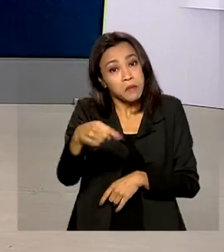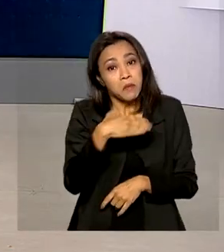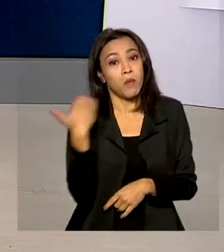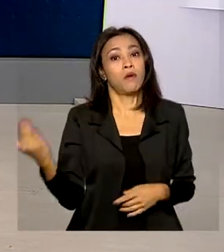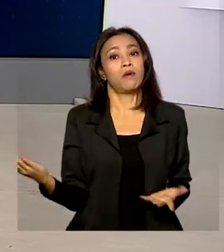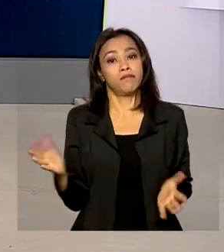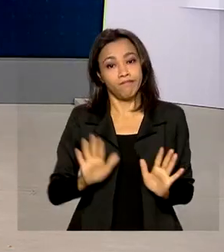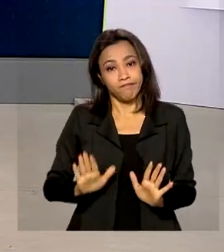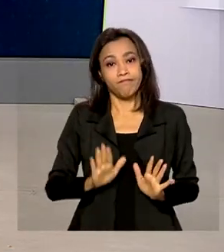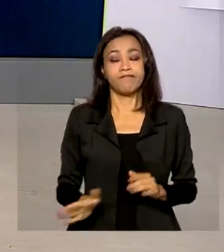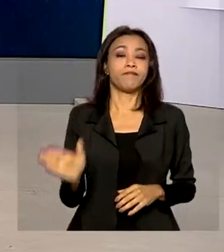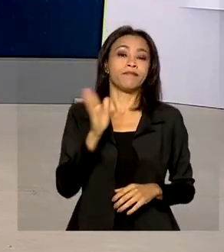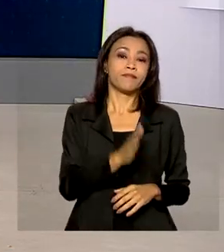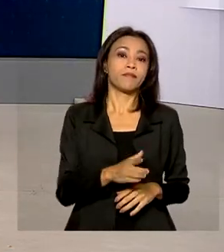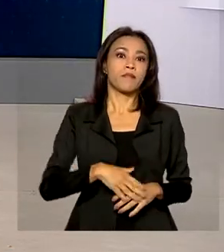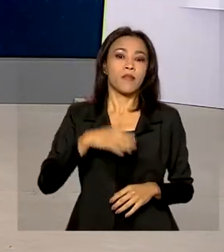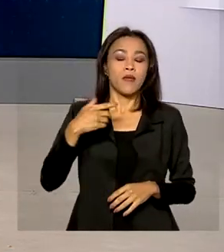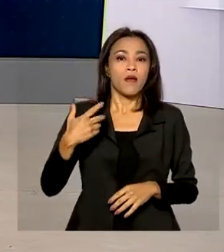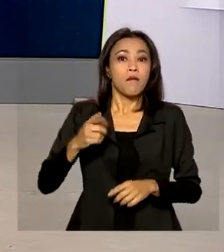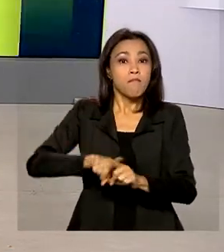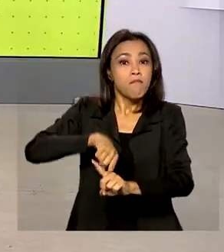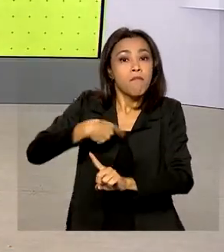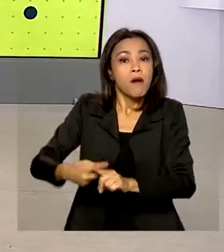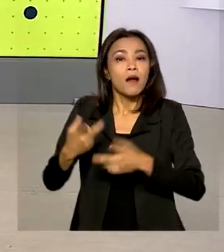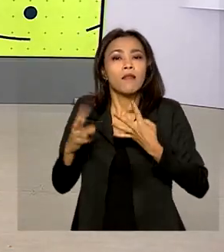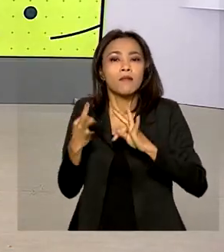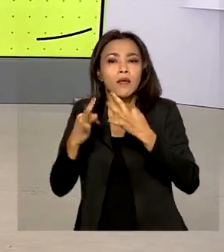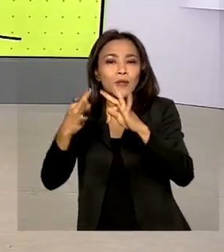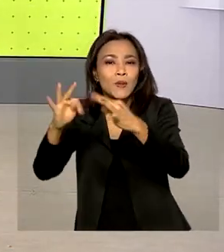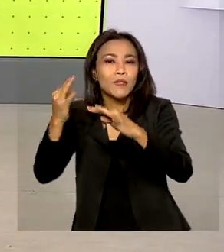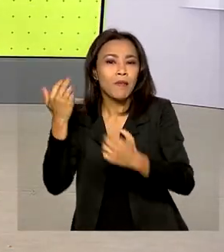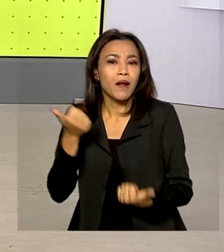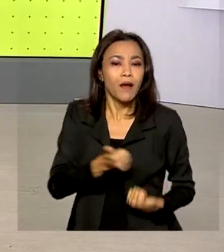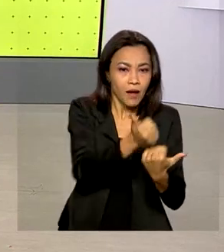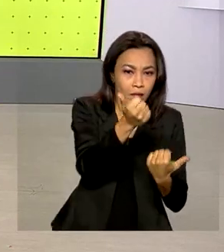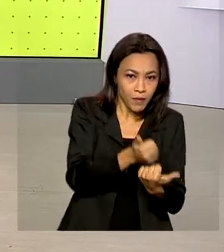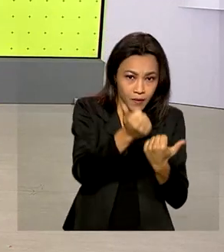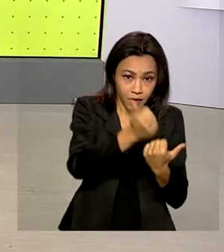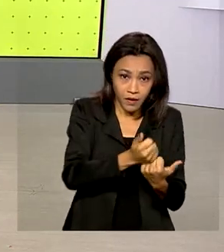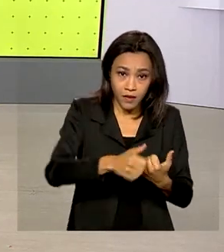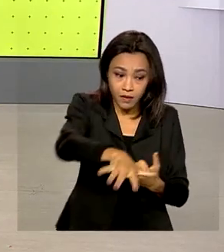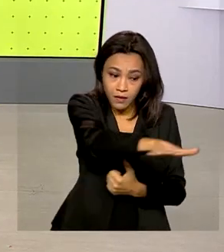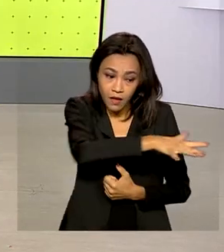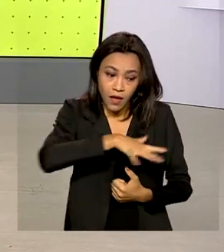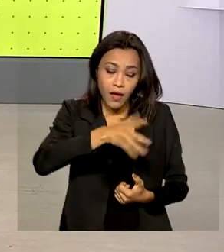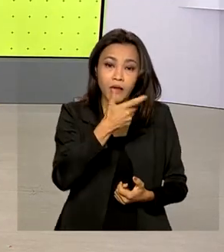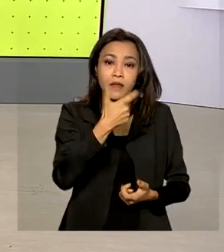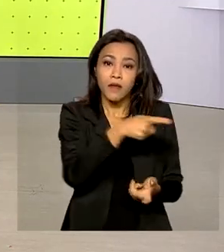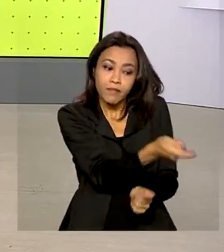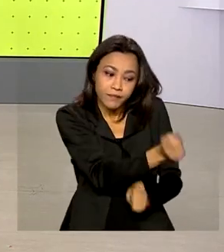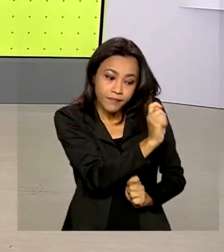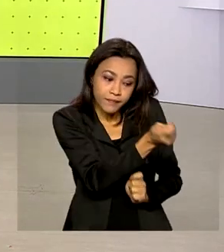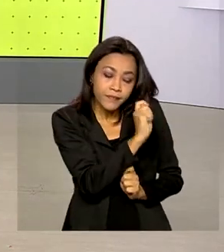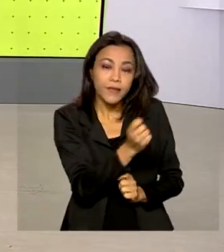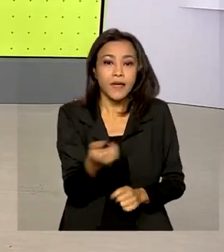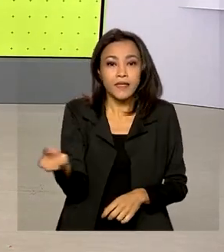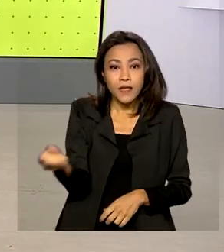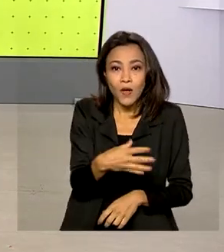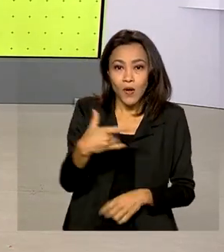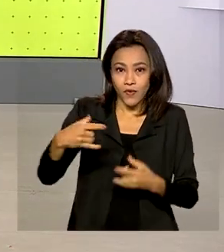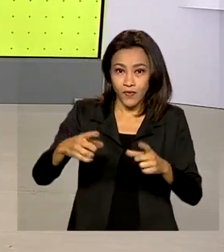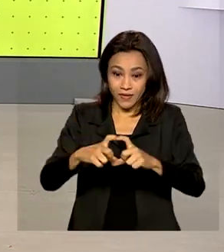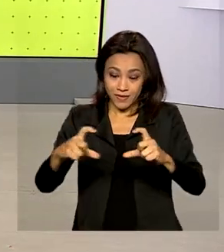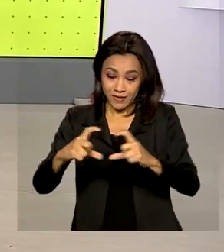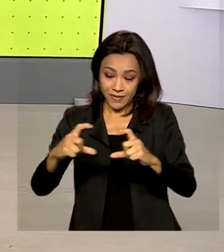Mais tecnologia para reforçar a fiscalização de pescadores. A nova versão da Carteira do Pescador conta com um